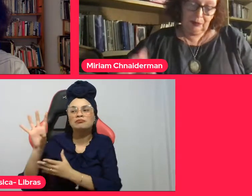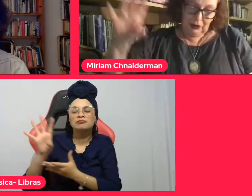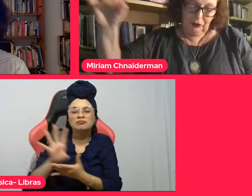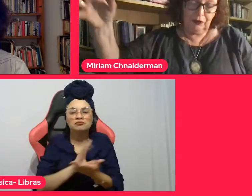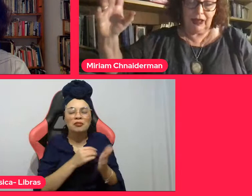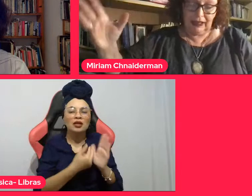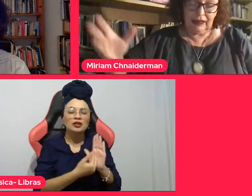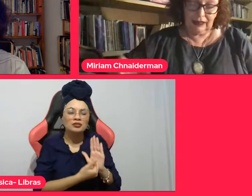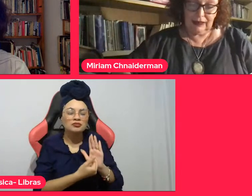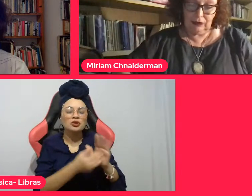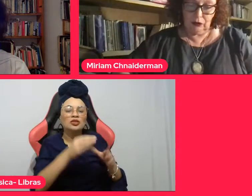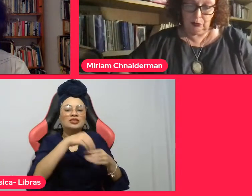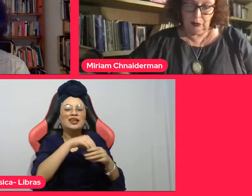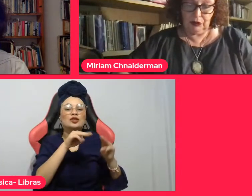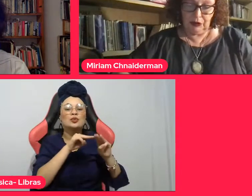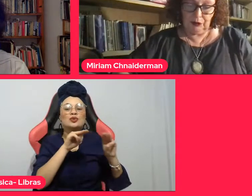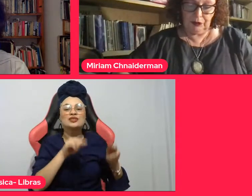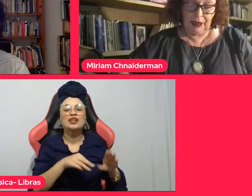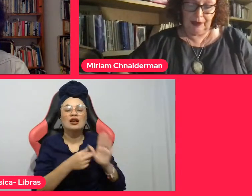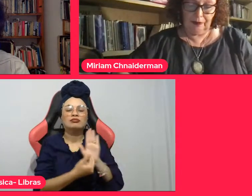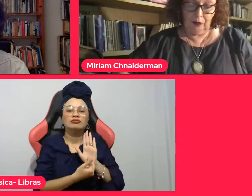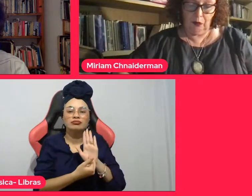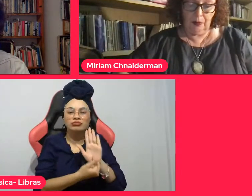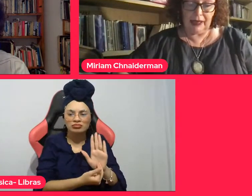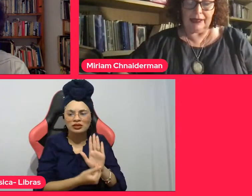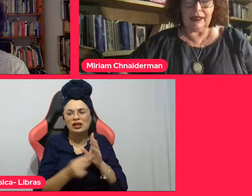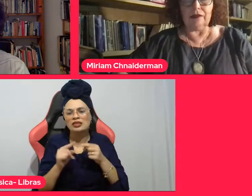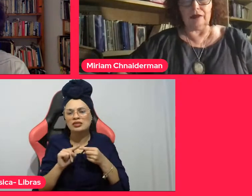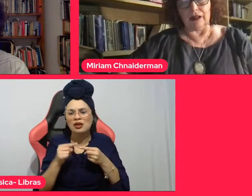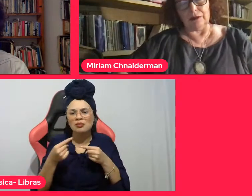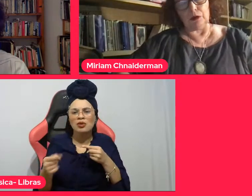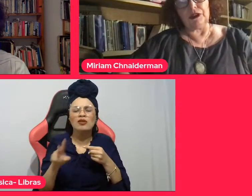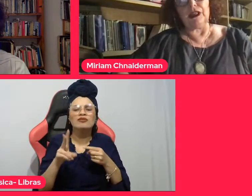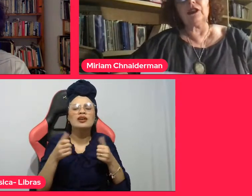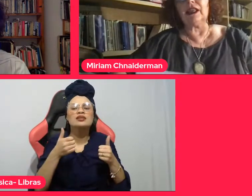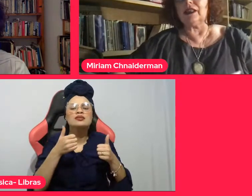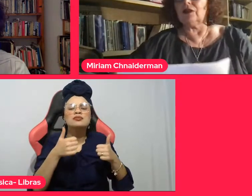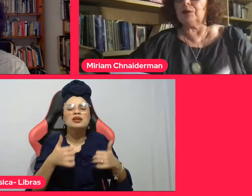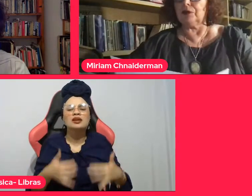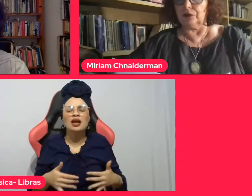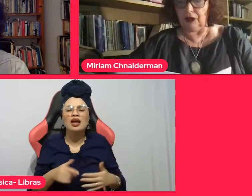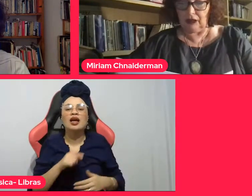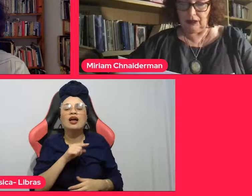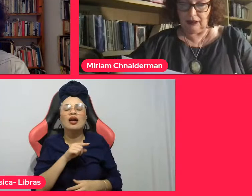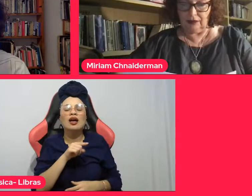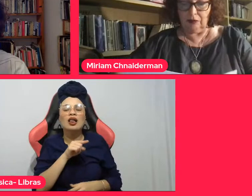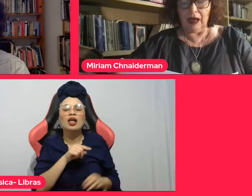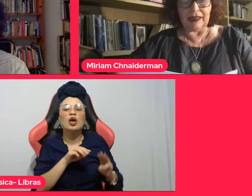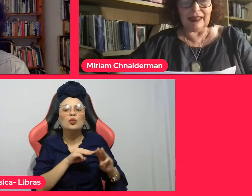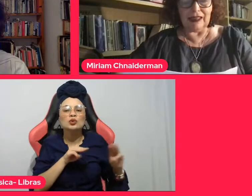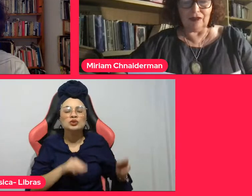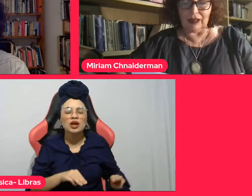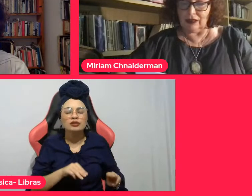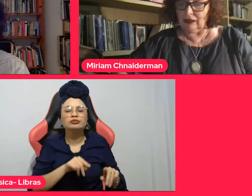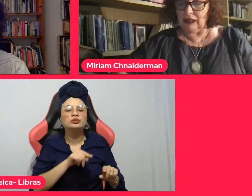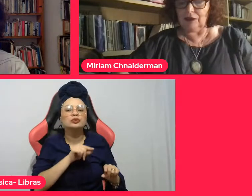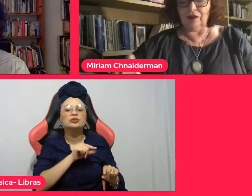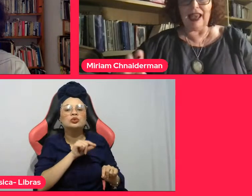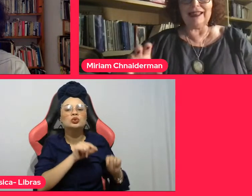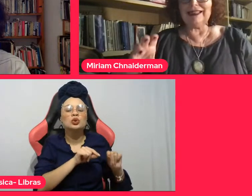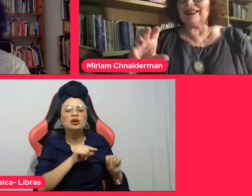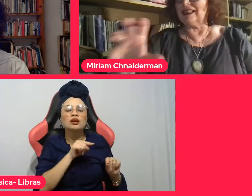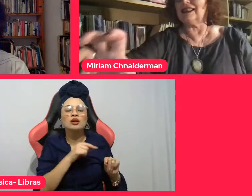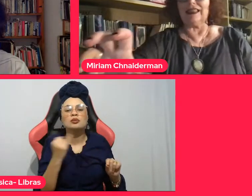Depois eu vou falar da questão do museu. Uma língua, Museu da Língua Portuguesa, uma língua